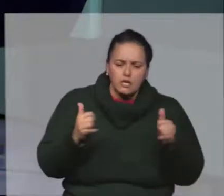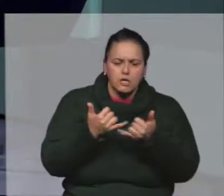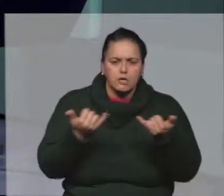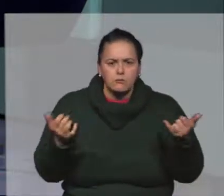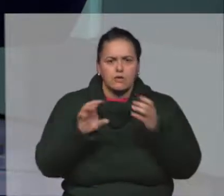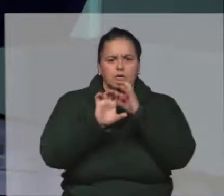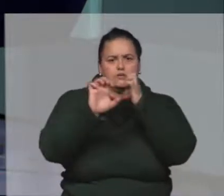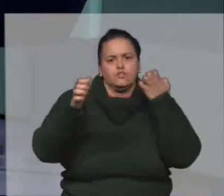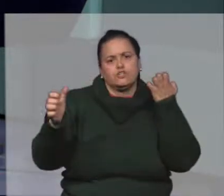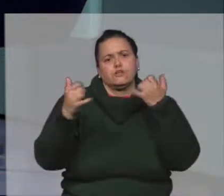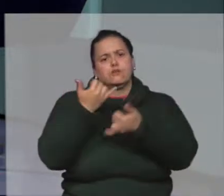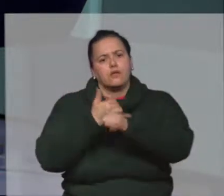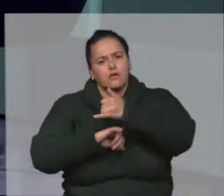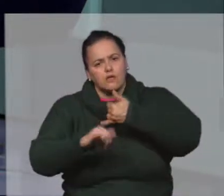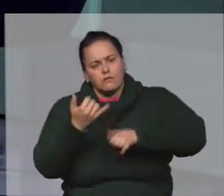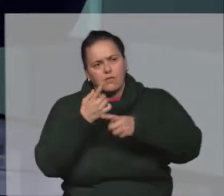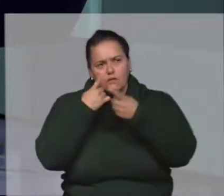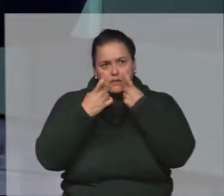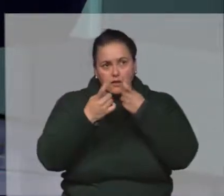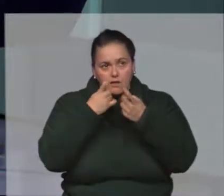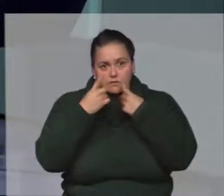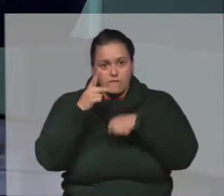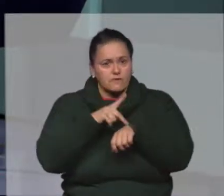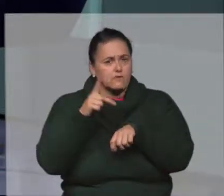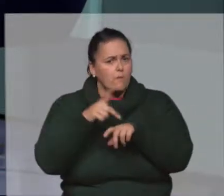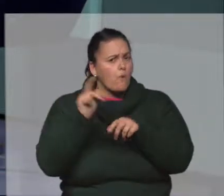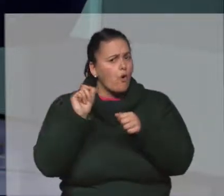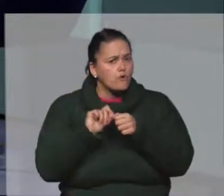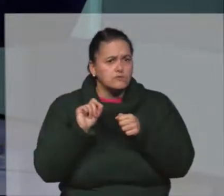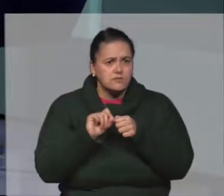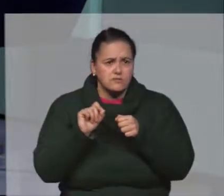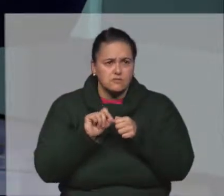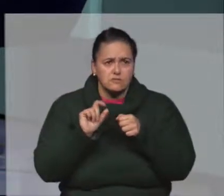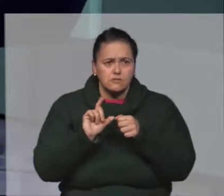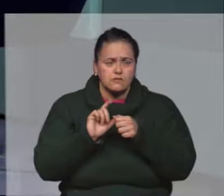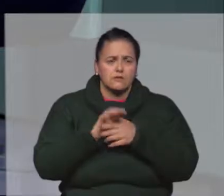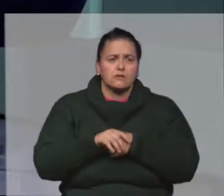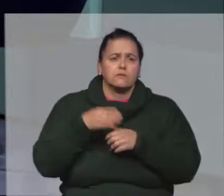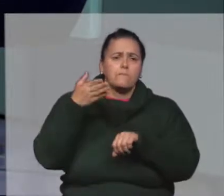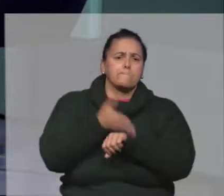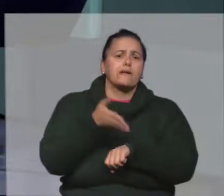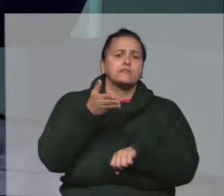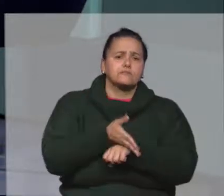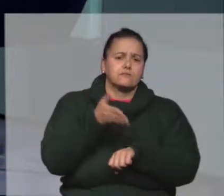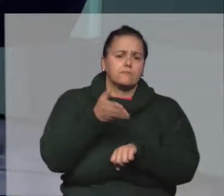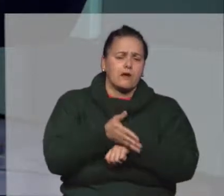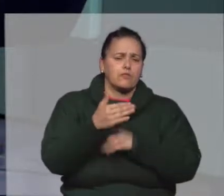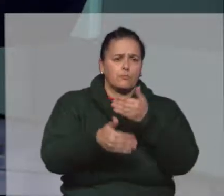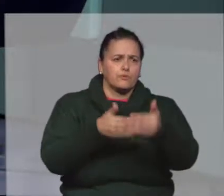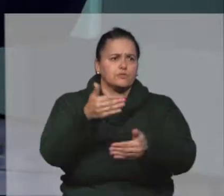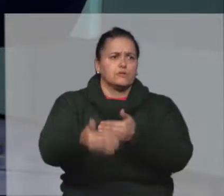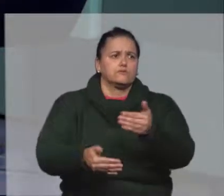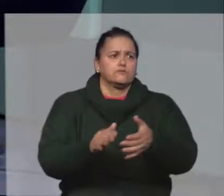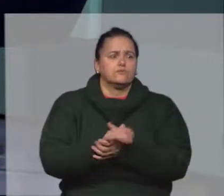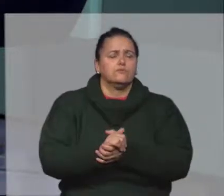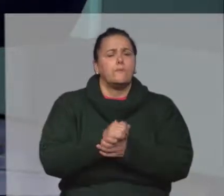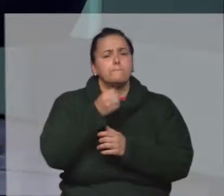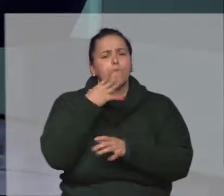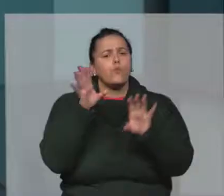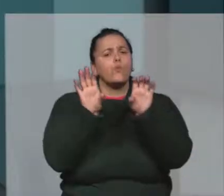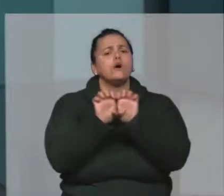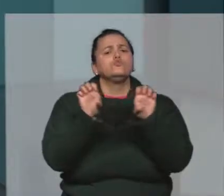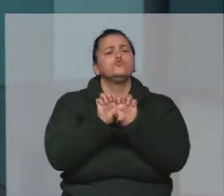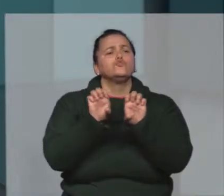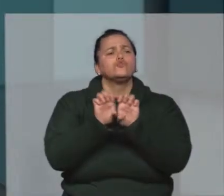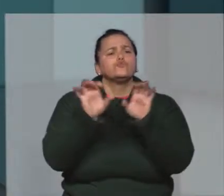química, em engenharia química, por exemplo, acharam interessante e manifestaram o interesse também que, após formados, participar desse processo. Bom,